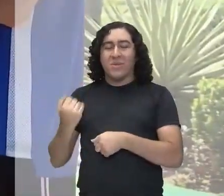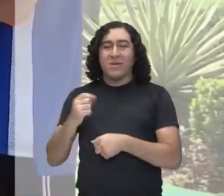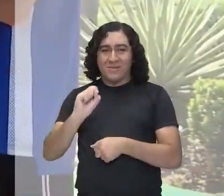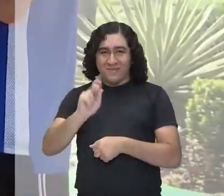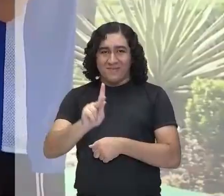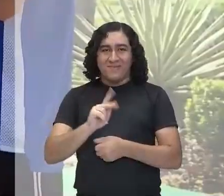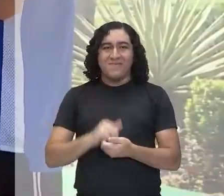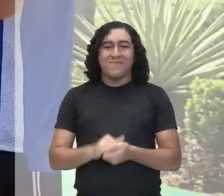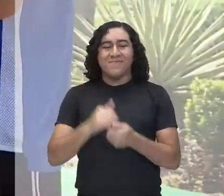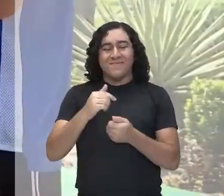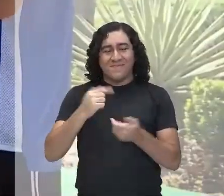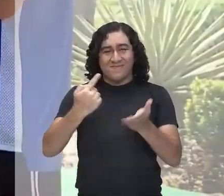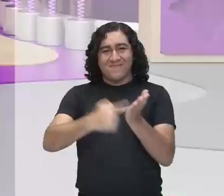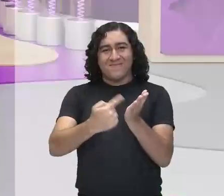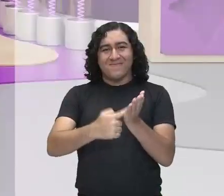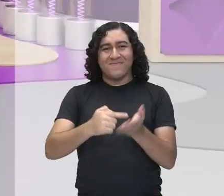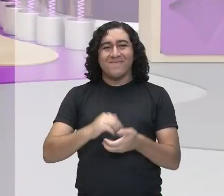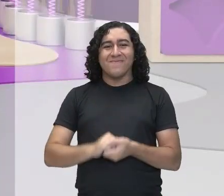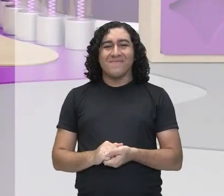Combinado!